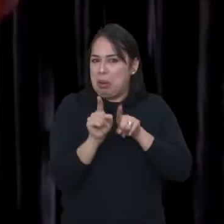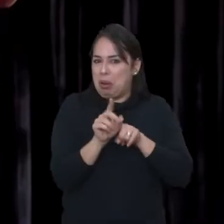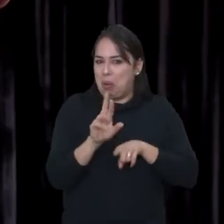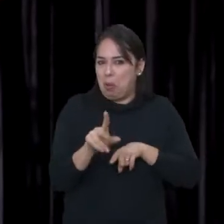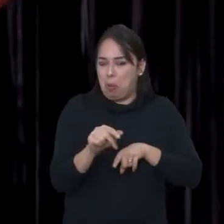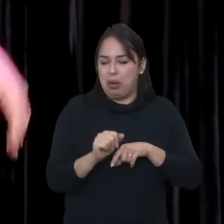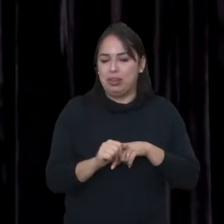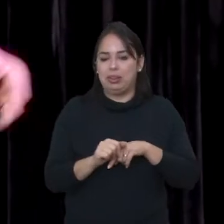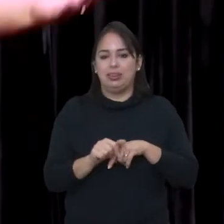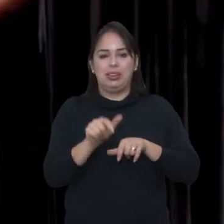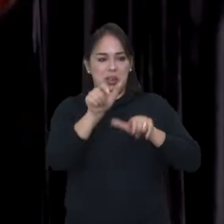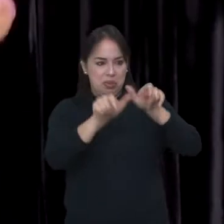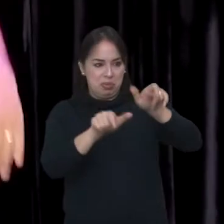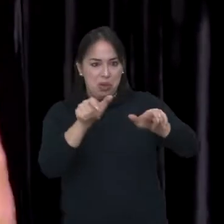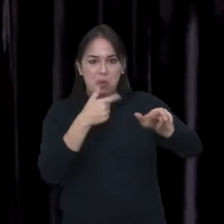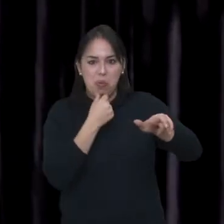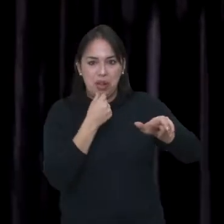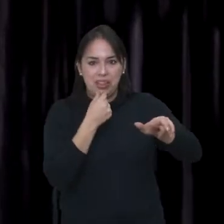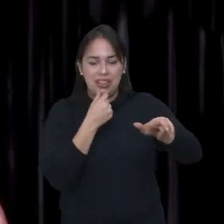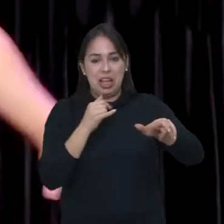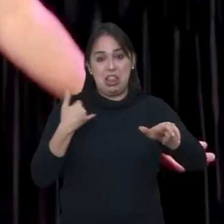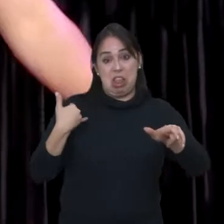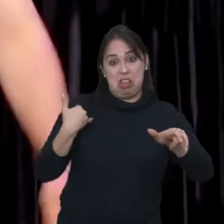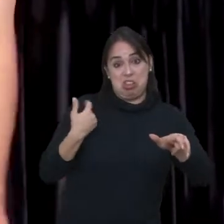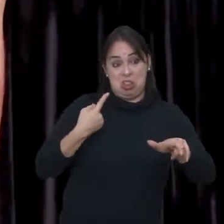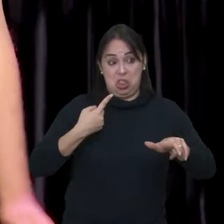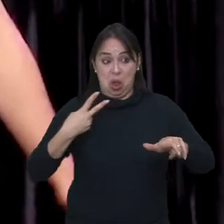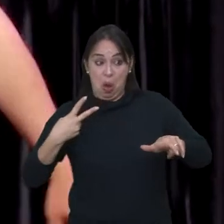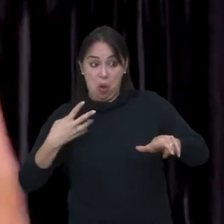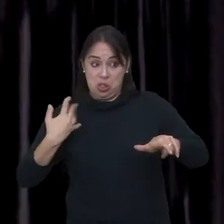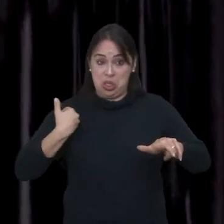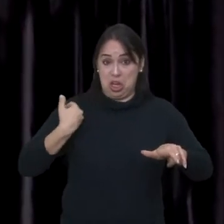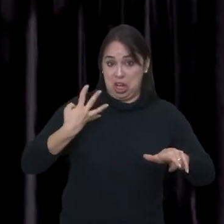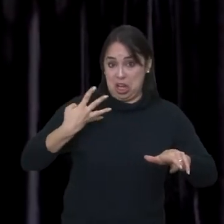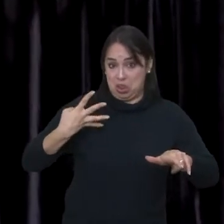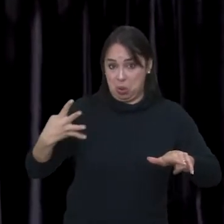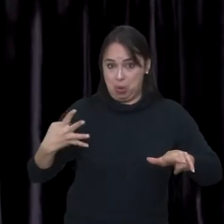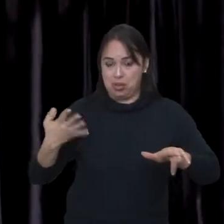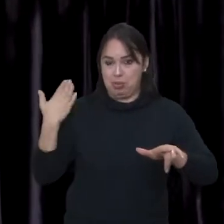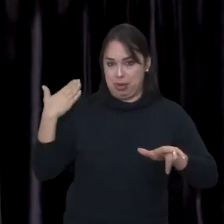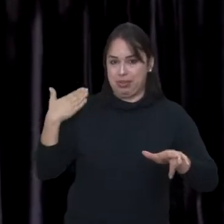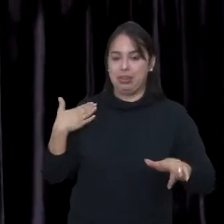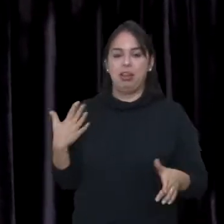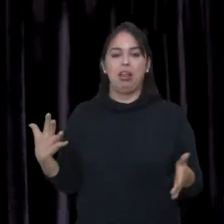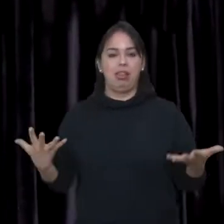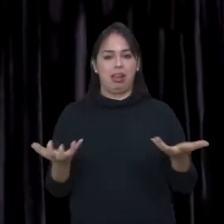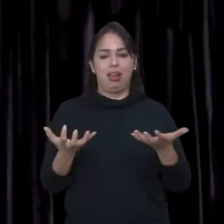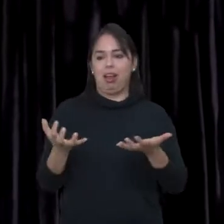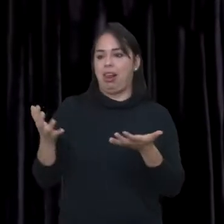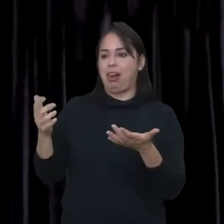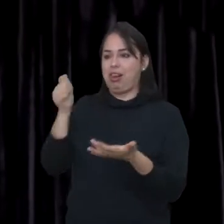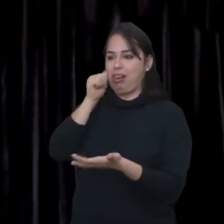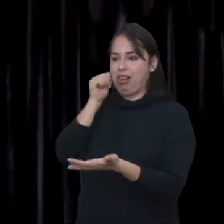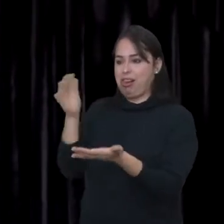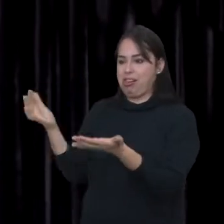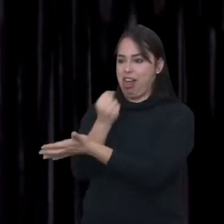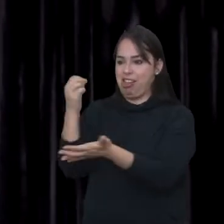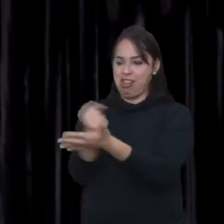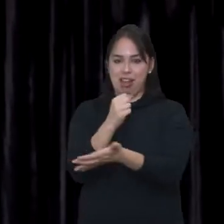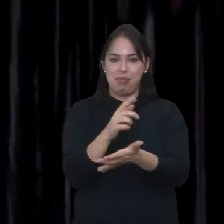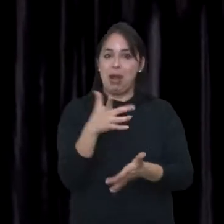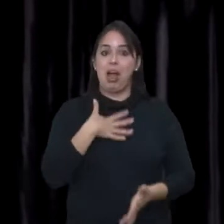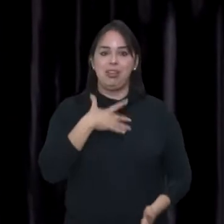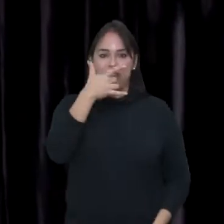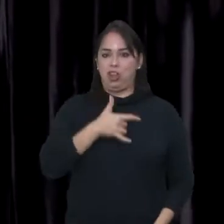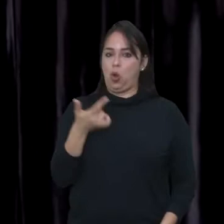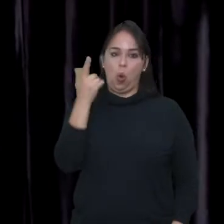Né? Todo mundo aqui, os meninos vão saber. Quando você tá com os 12, 14 anos, por aí, vou começar a pegar as menininhas. Só